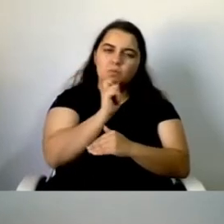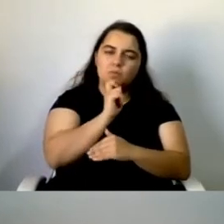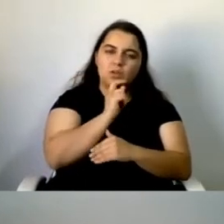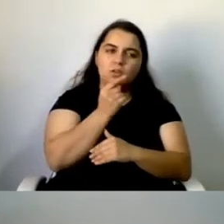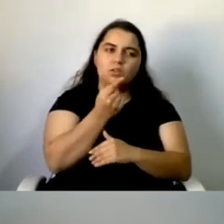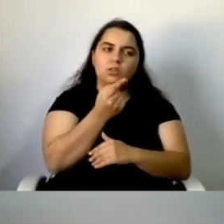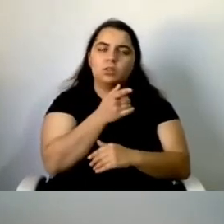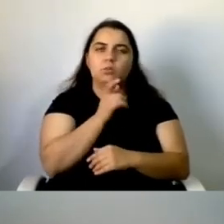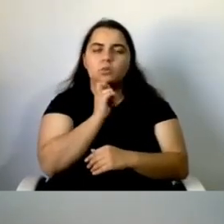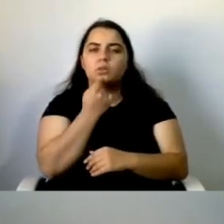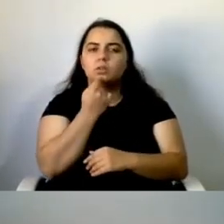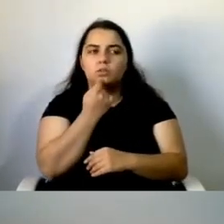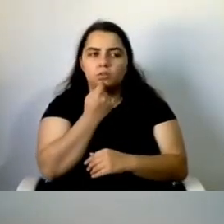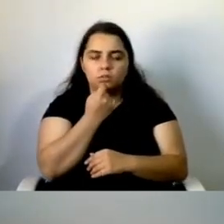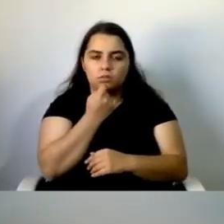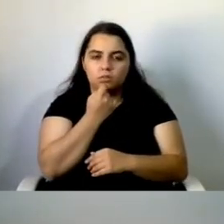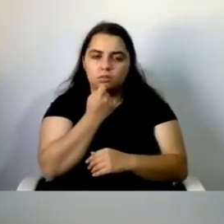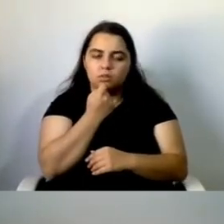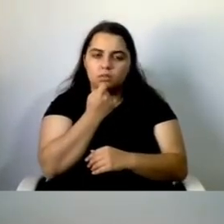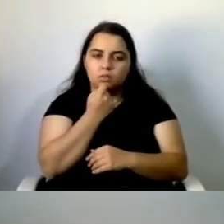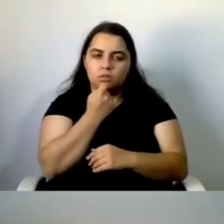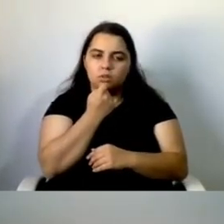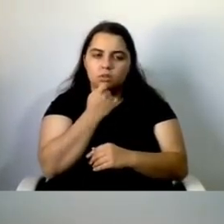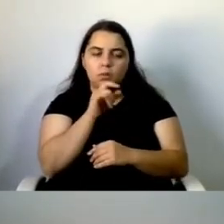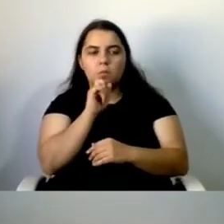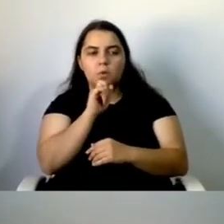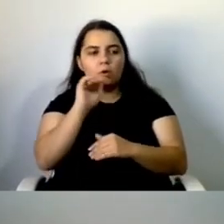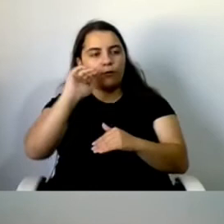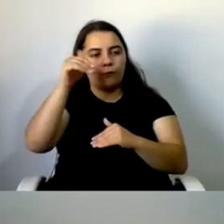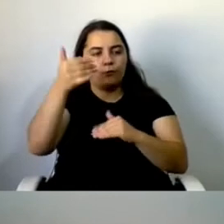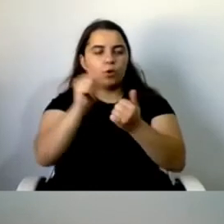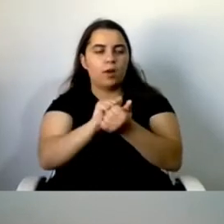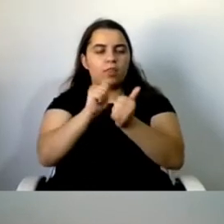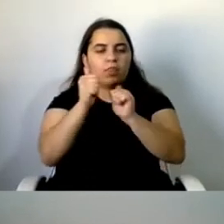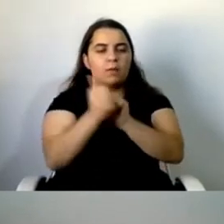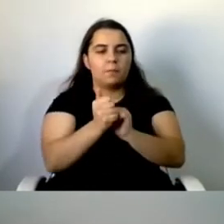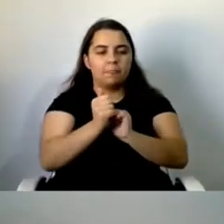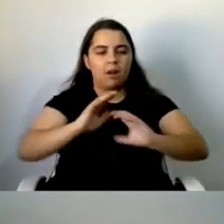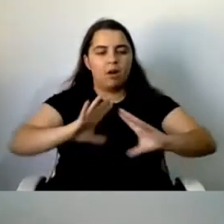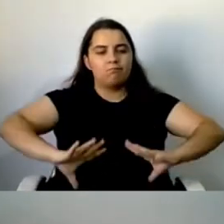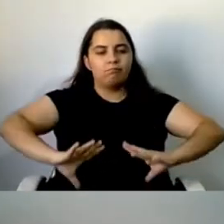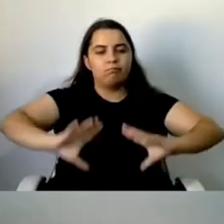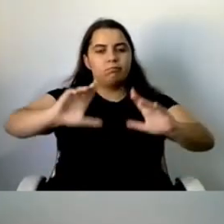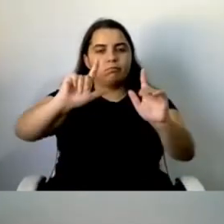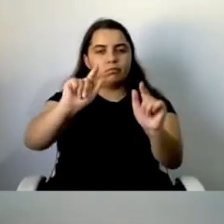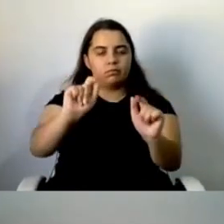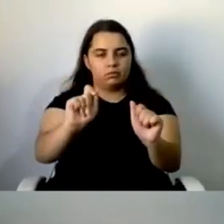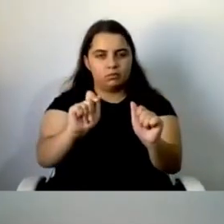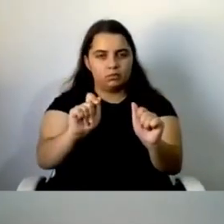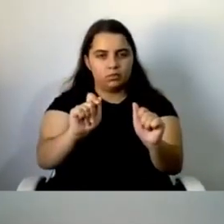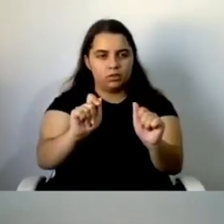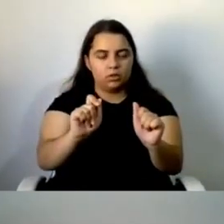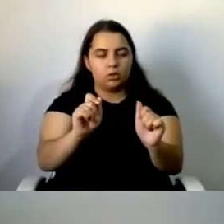aqui uma uma, uma adaptação e uma evolução no sentido da legislação.